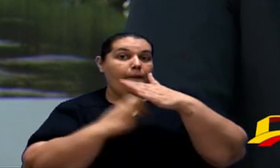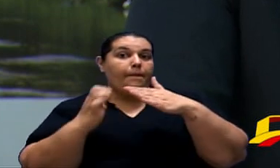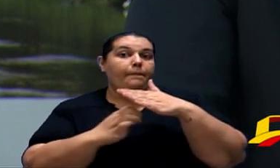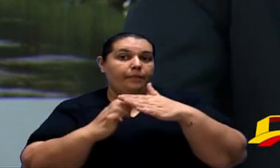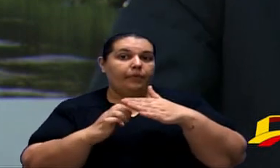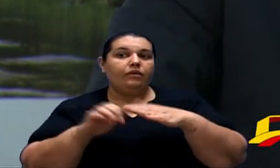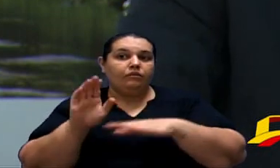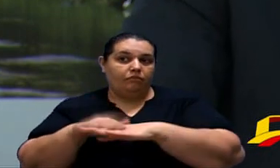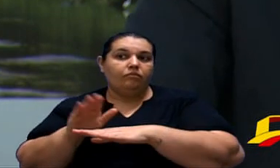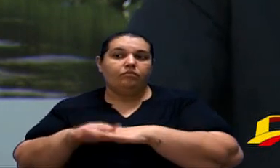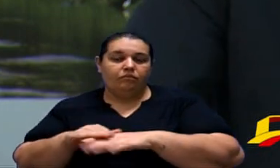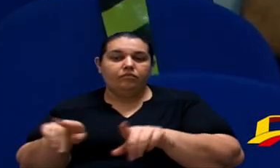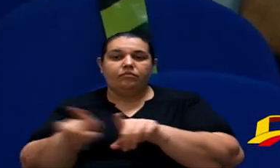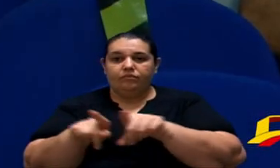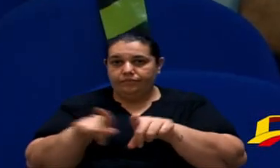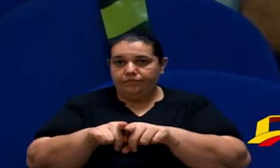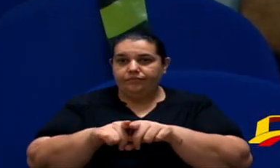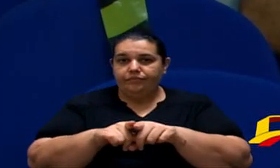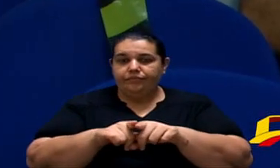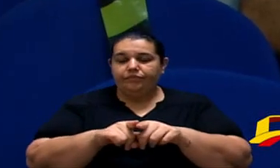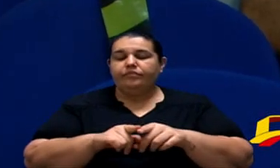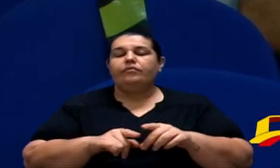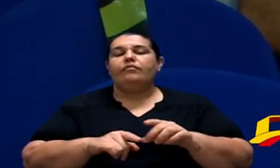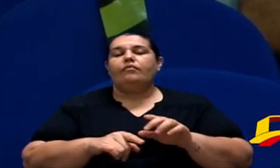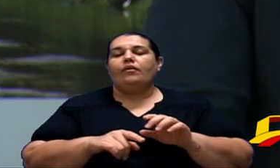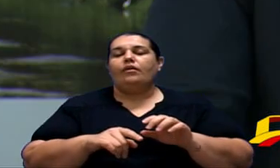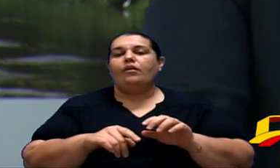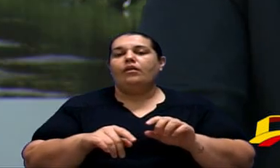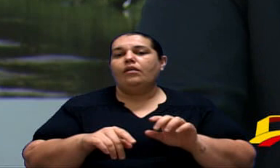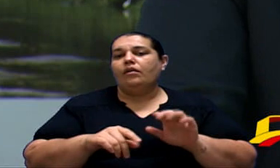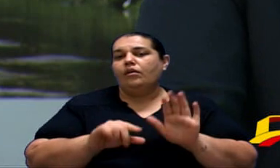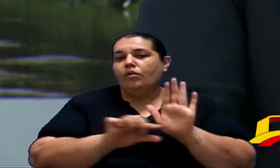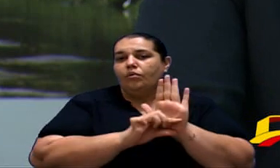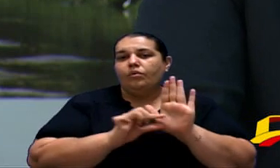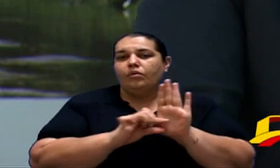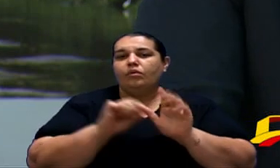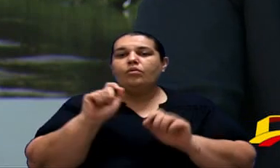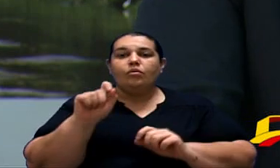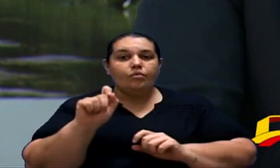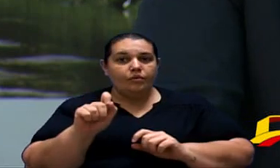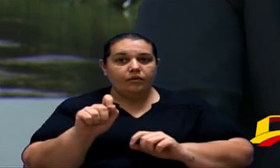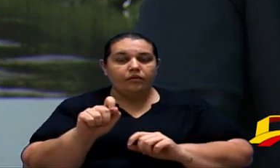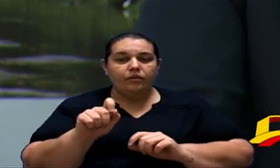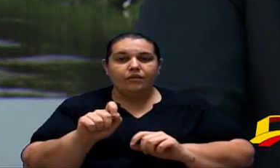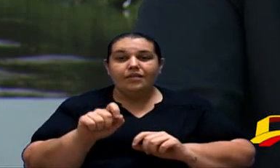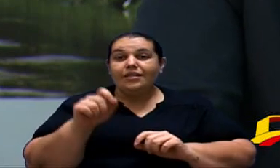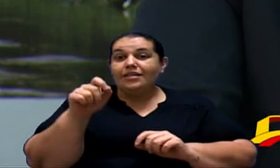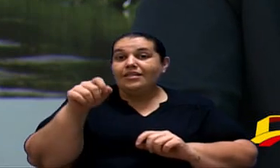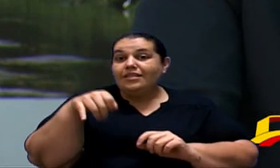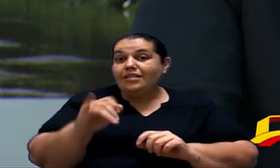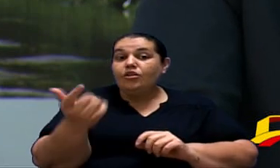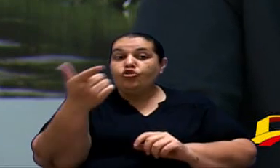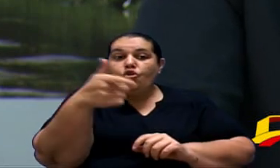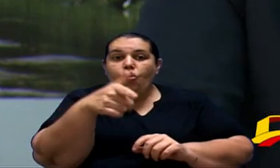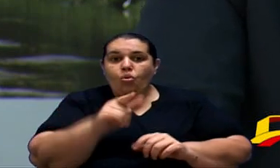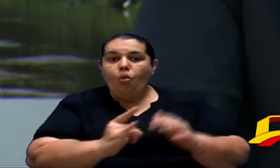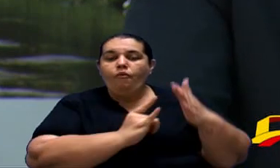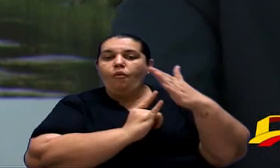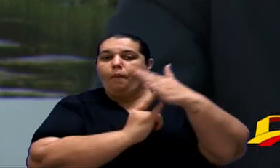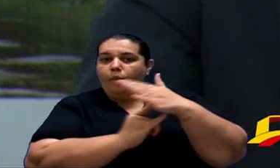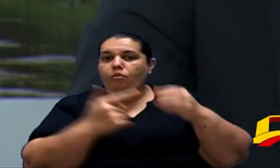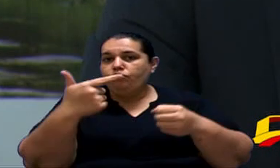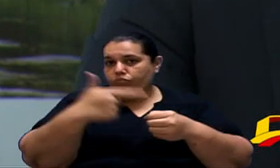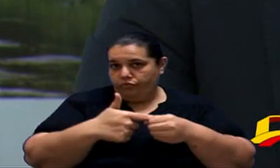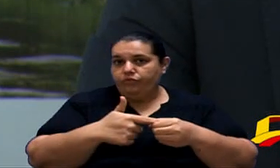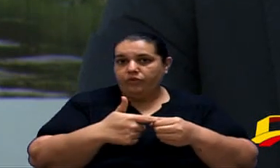vinculado. E existe um parágrafo único nessa lei que fala o seguinte, a reincidência no descumprimento dessa